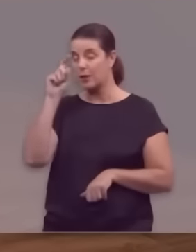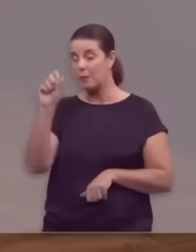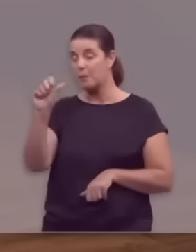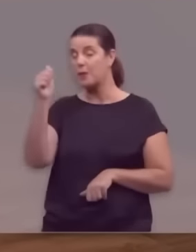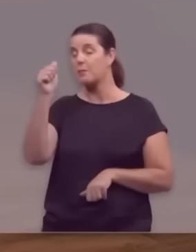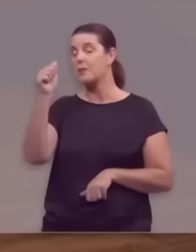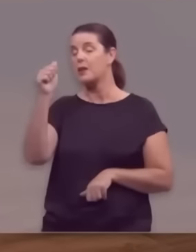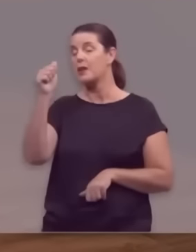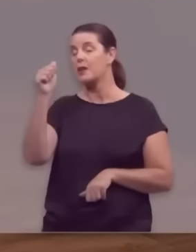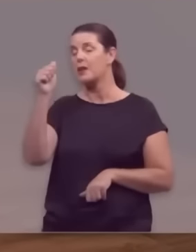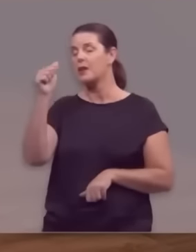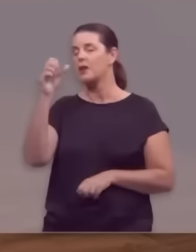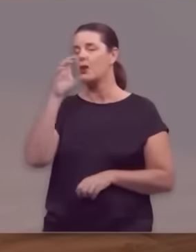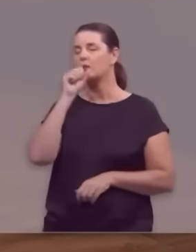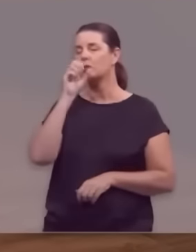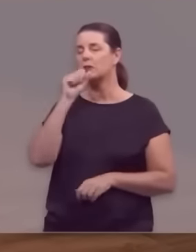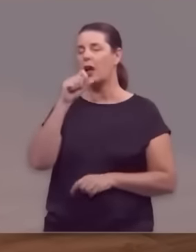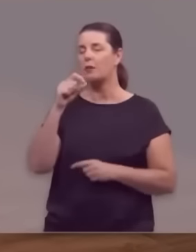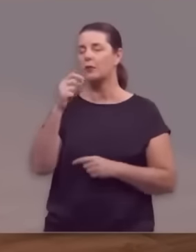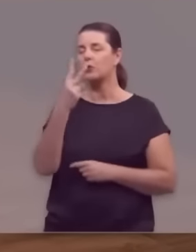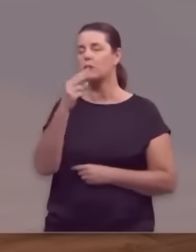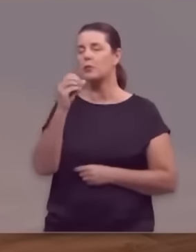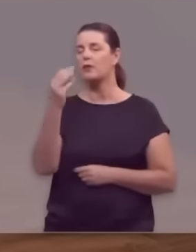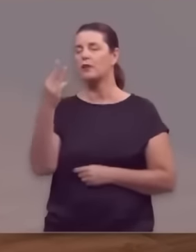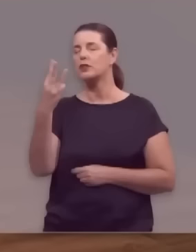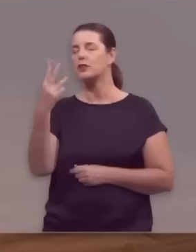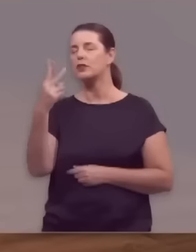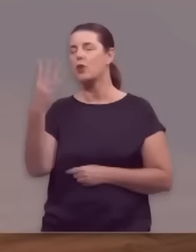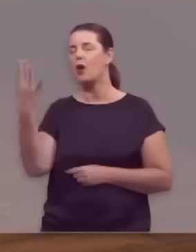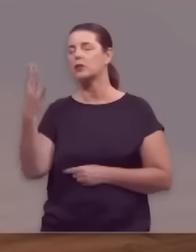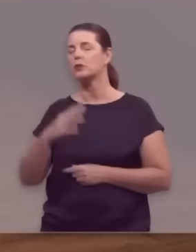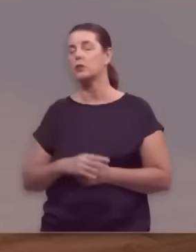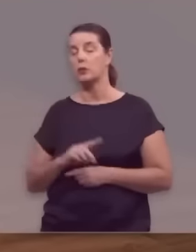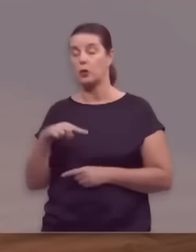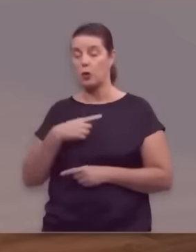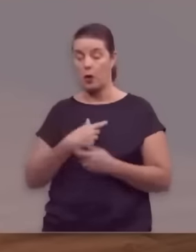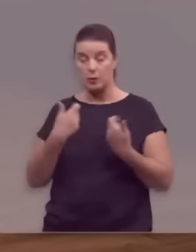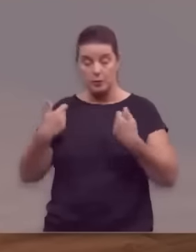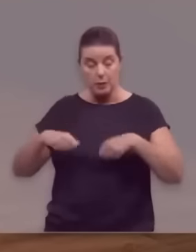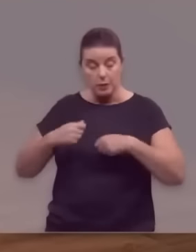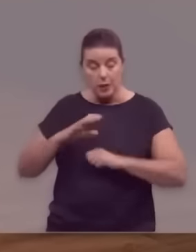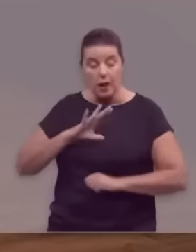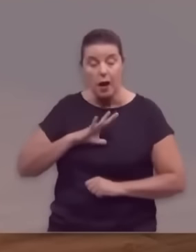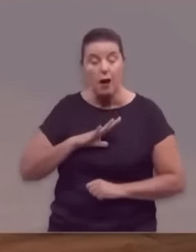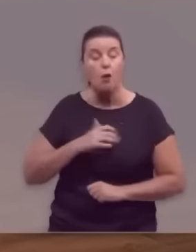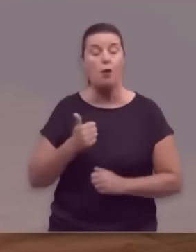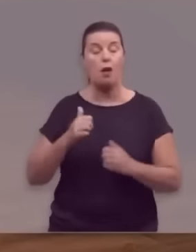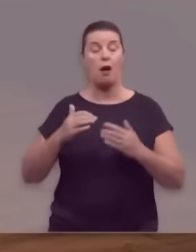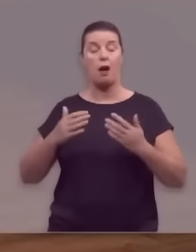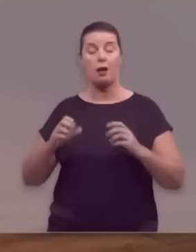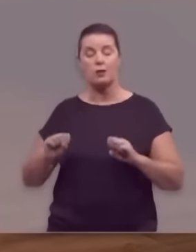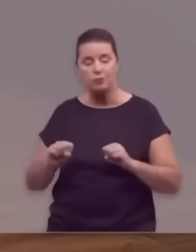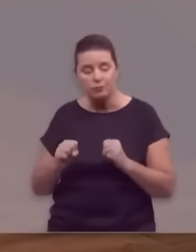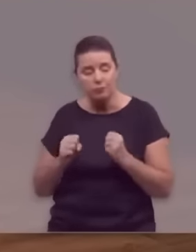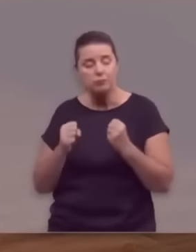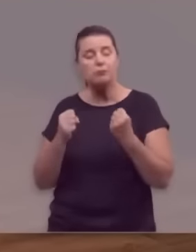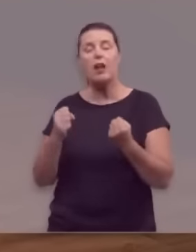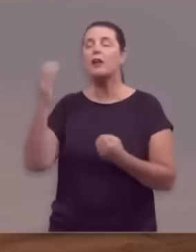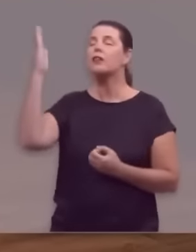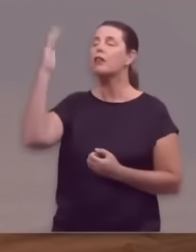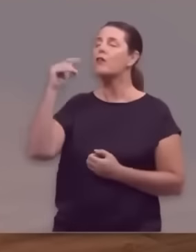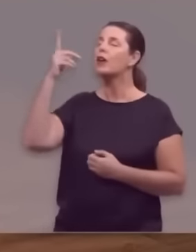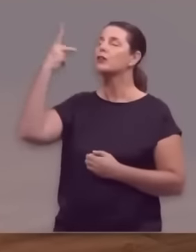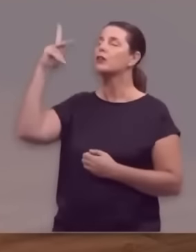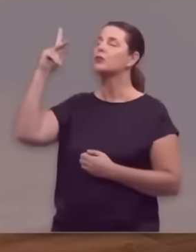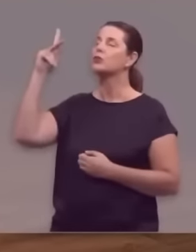sábado de 2024. Precisamos deste ânimo e desta coragem que emanam do teu